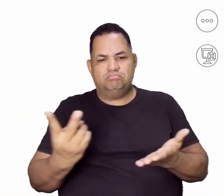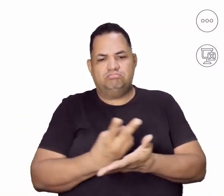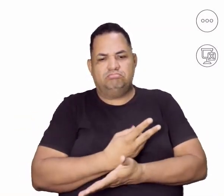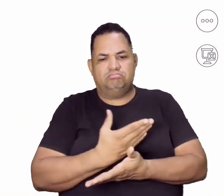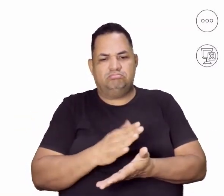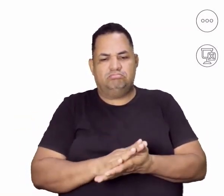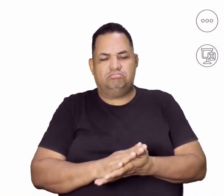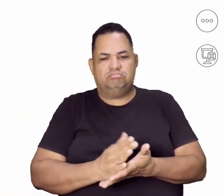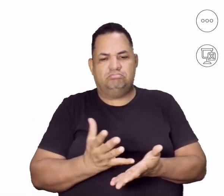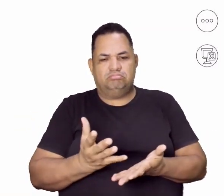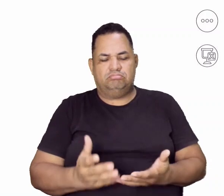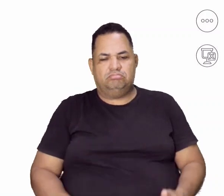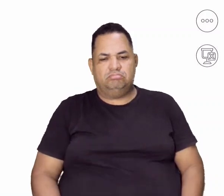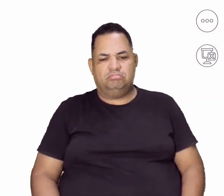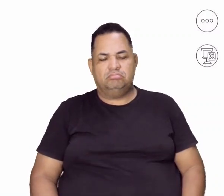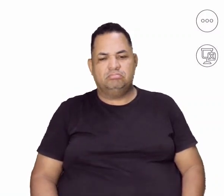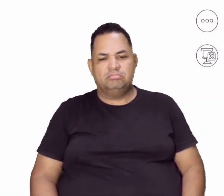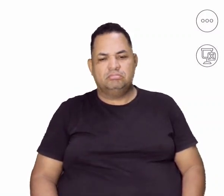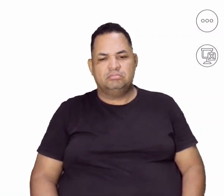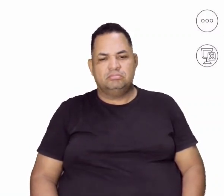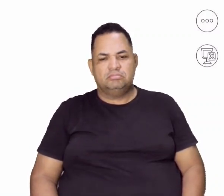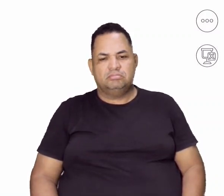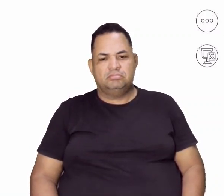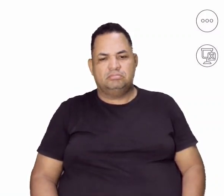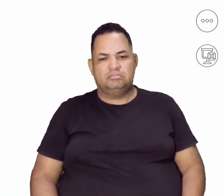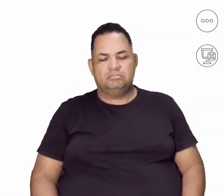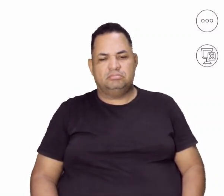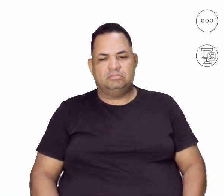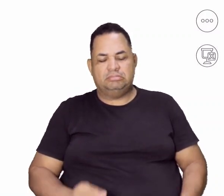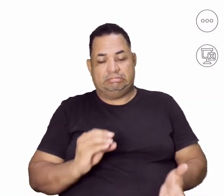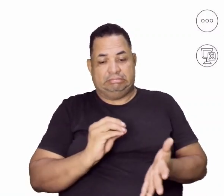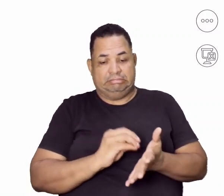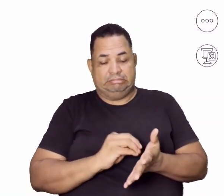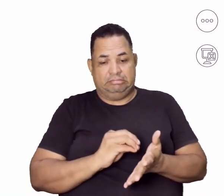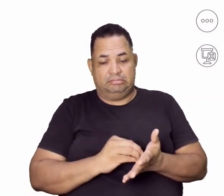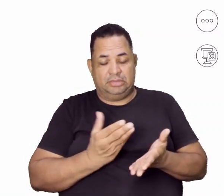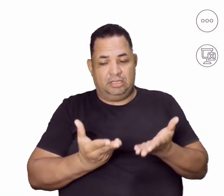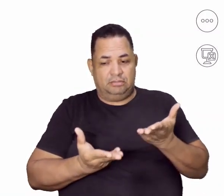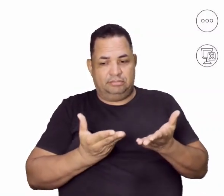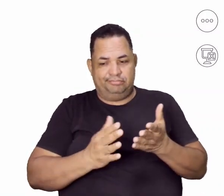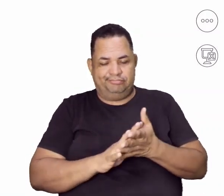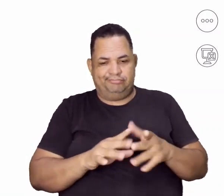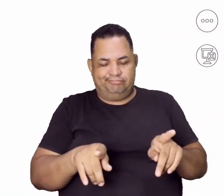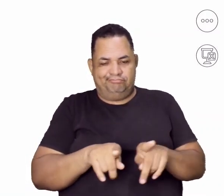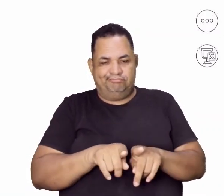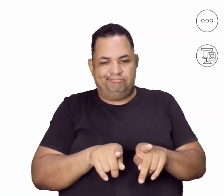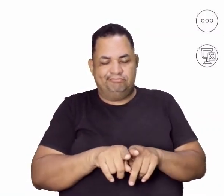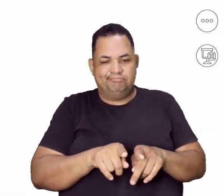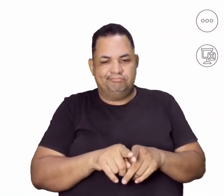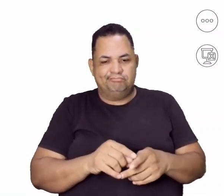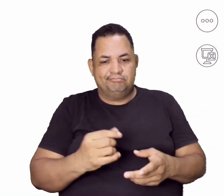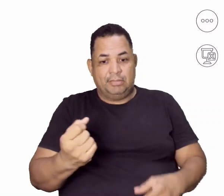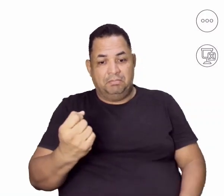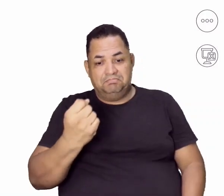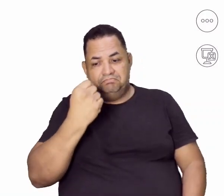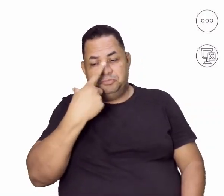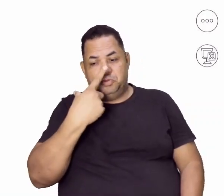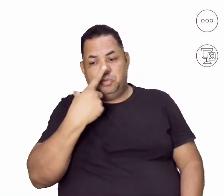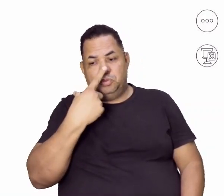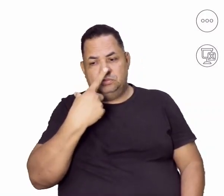Excesso de peso é difícil, mas a falta dele também é uma coisa assim muito absurda, né?